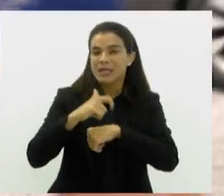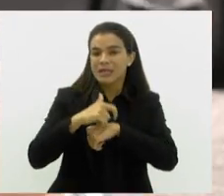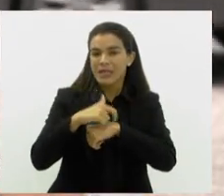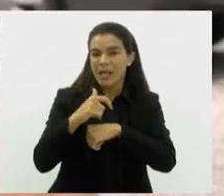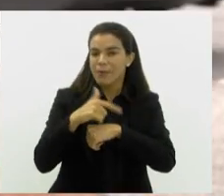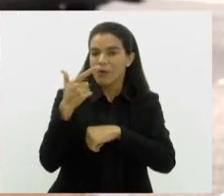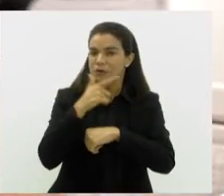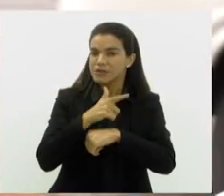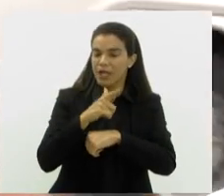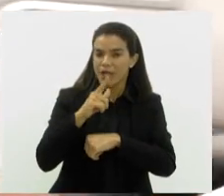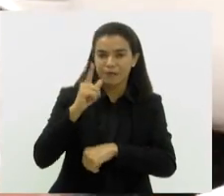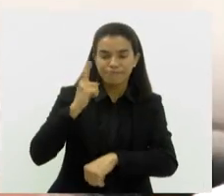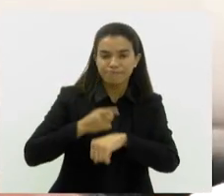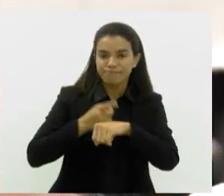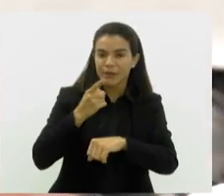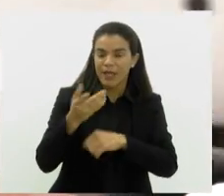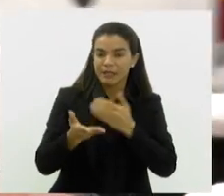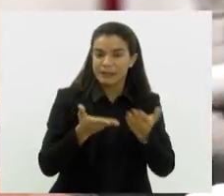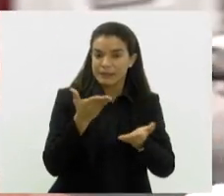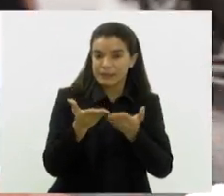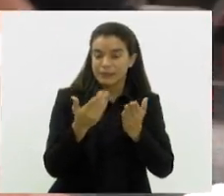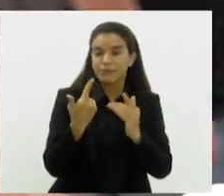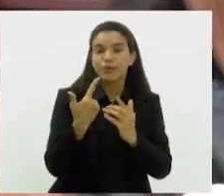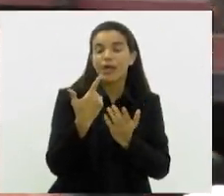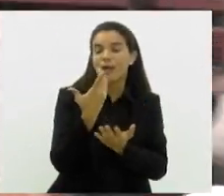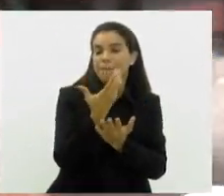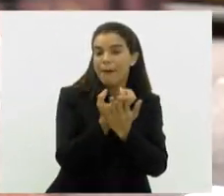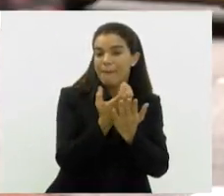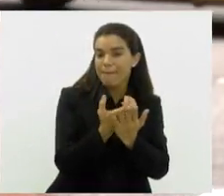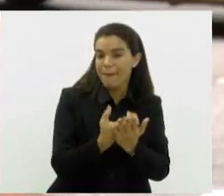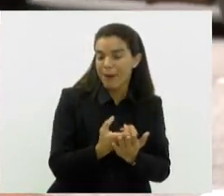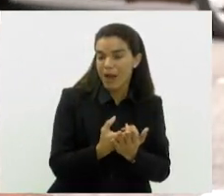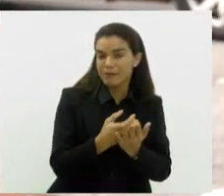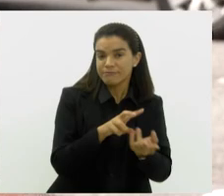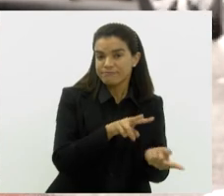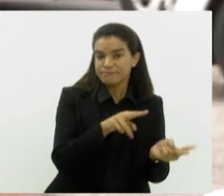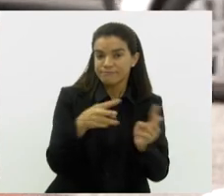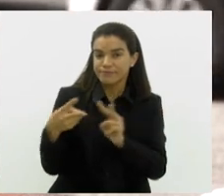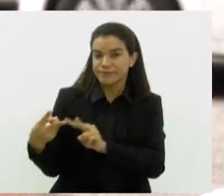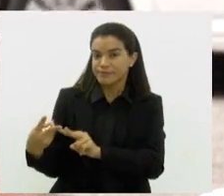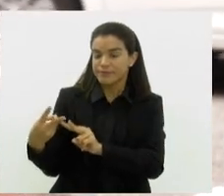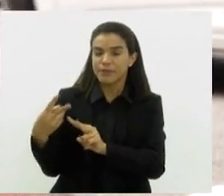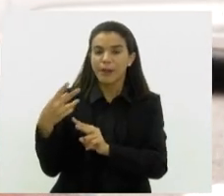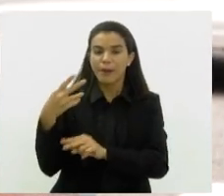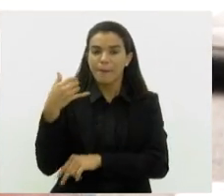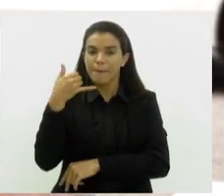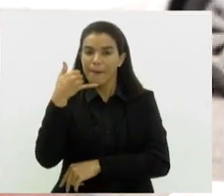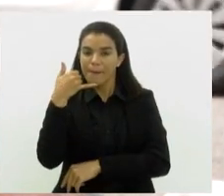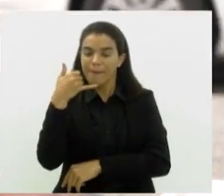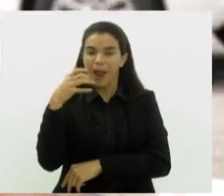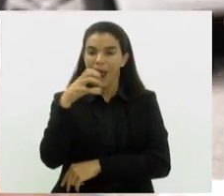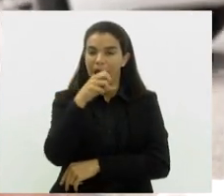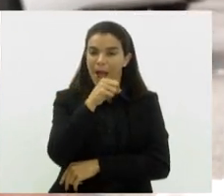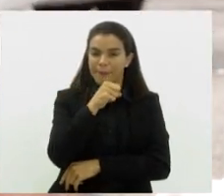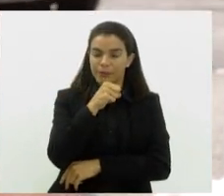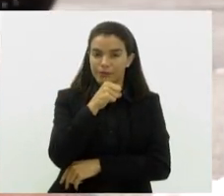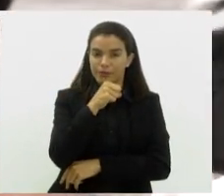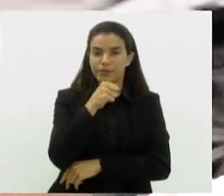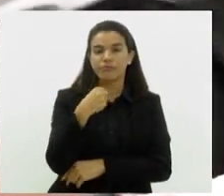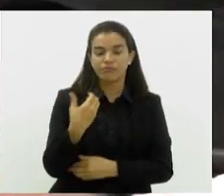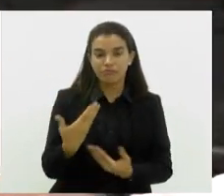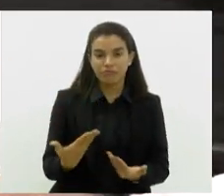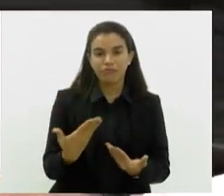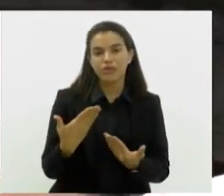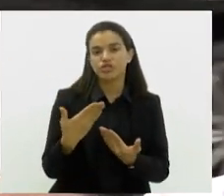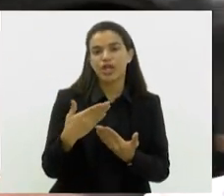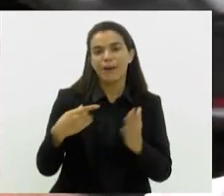atendida? Isso é muito importante. Como esses dados já são repassados automaticamente, então o atendimento telefônico fica muito mais rápido. Então a ocorrência